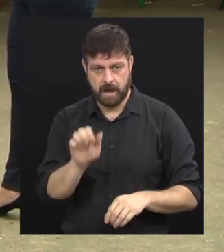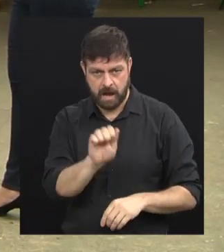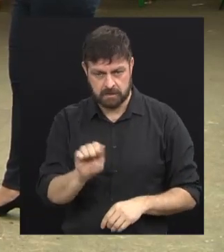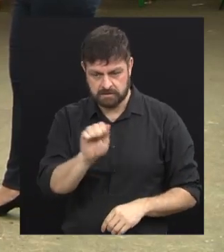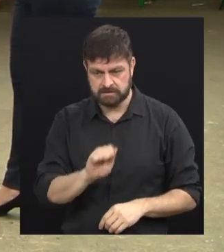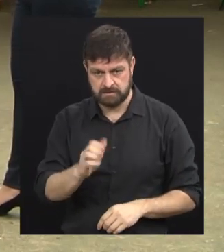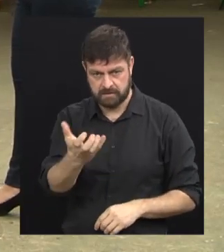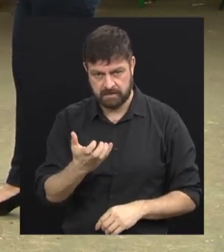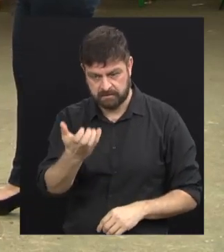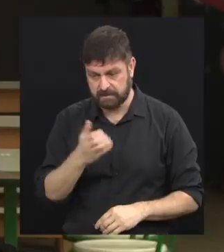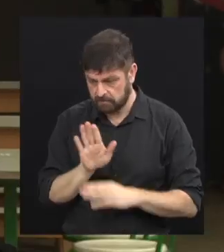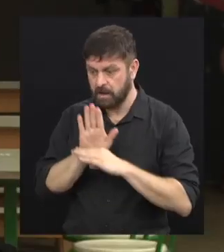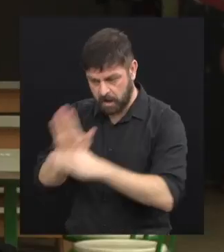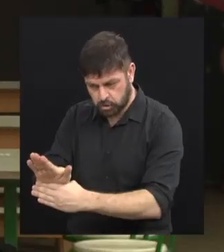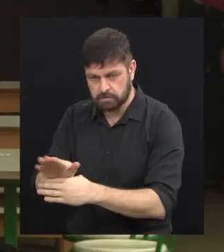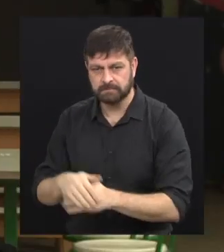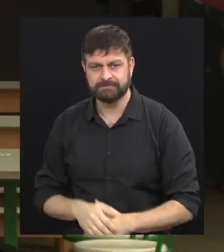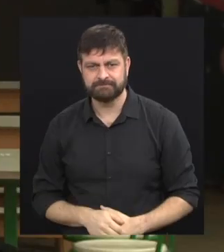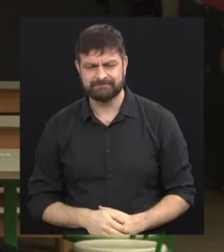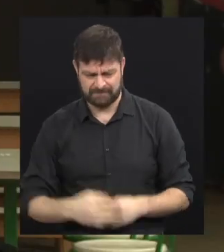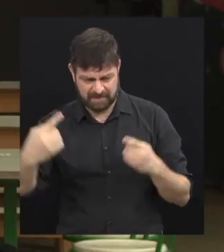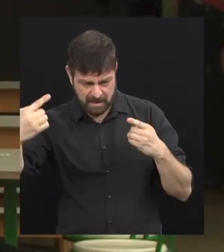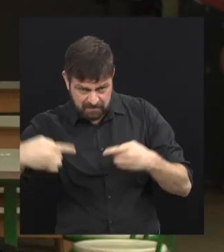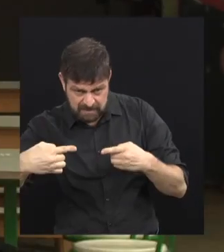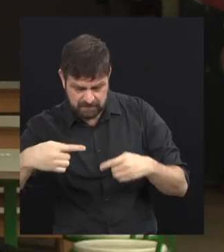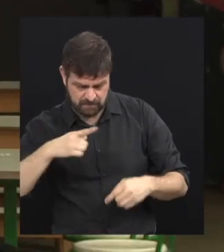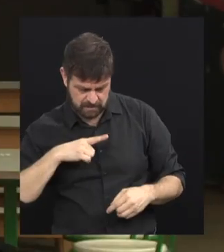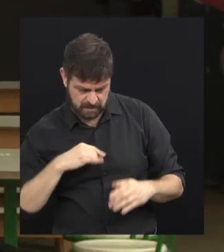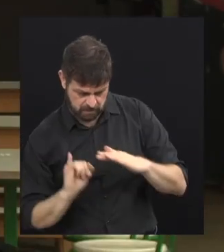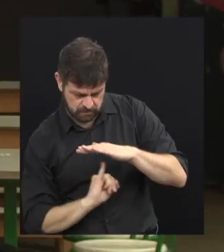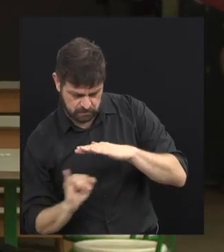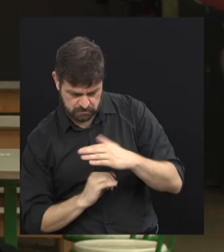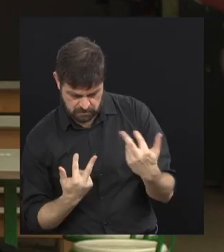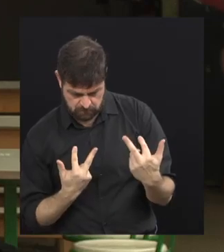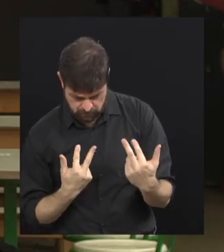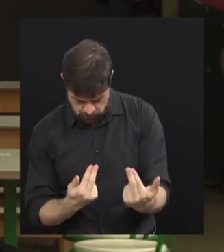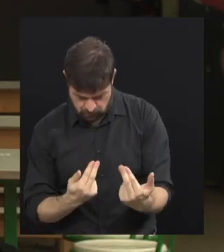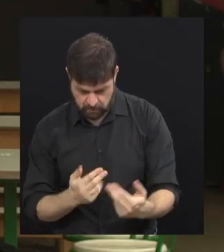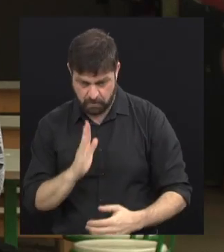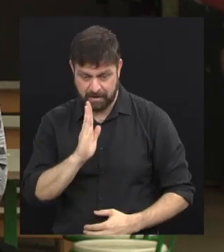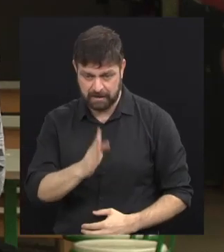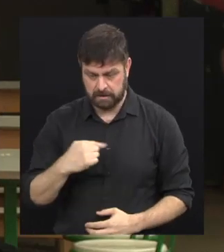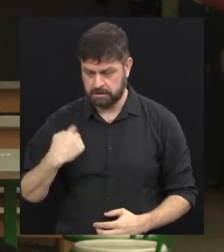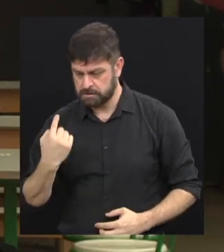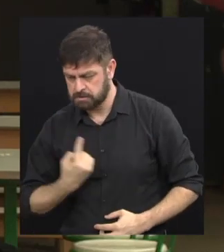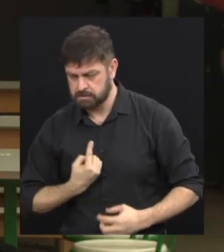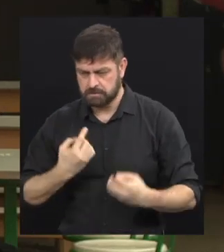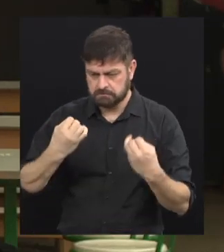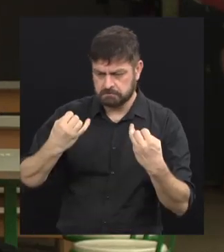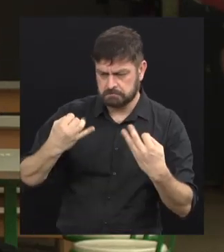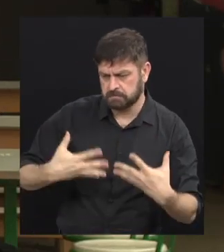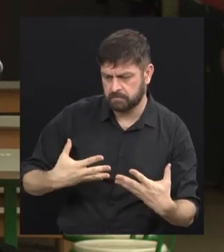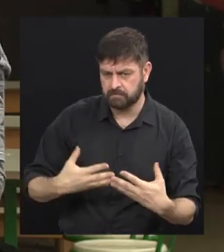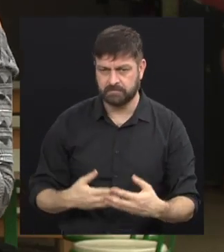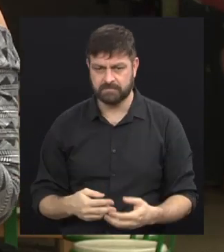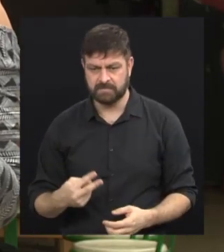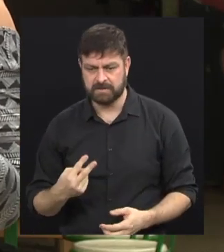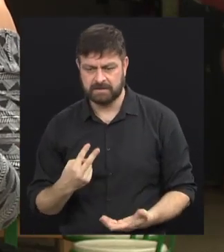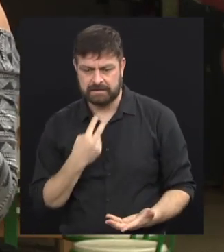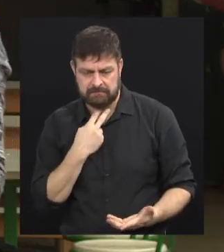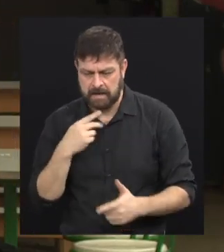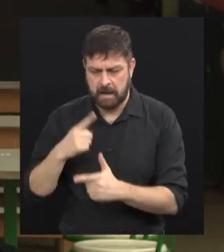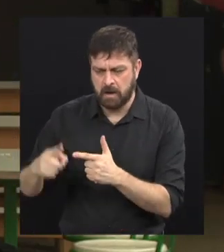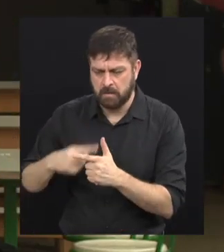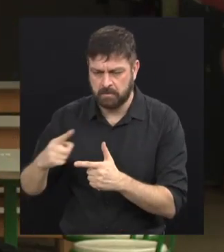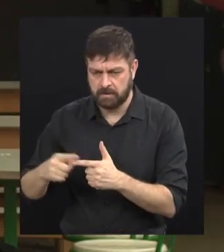aqui para ajudar. Esse é um dos grandes desafios que tem uma entidade como essa, já que a gente está falando de não lidar só com as